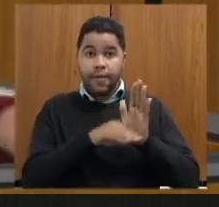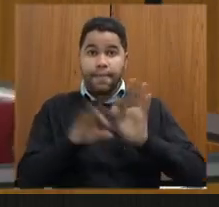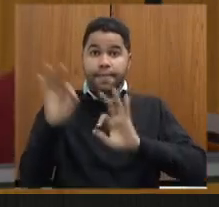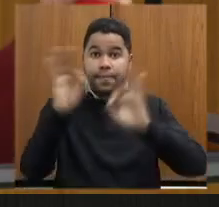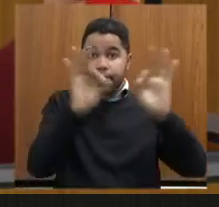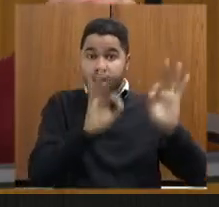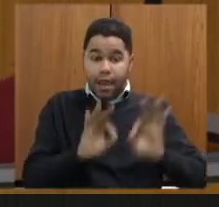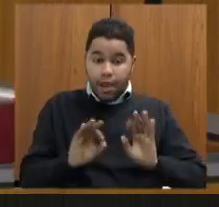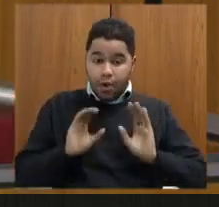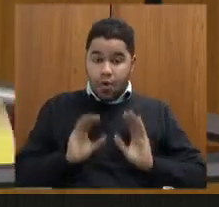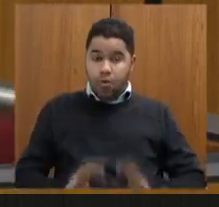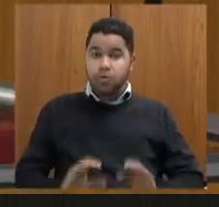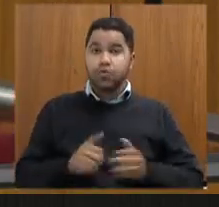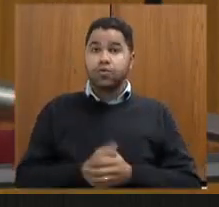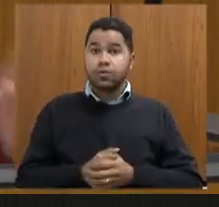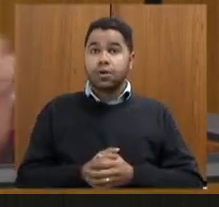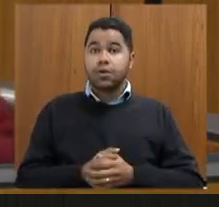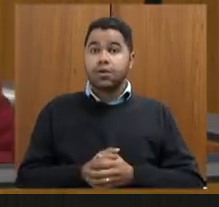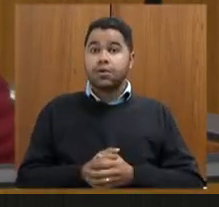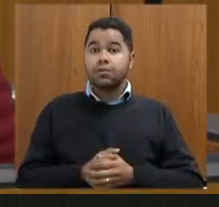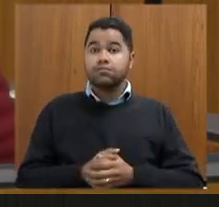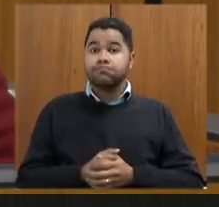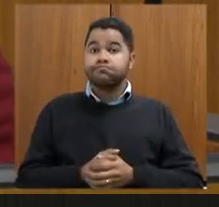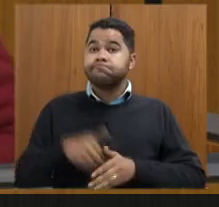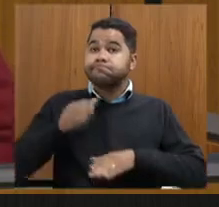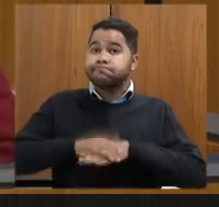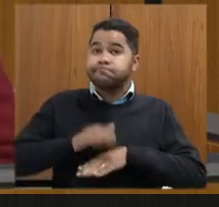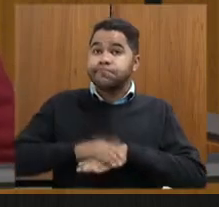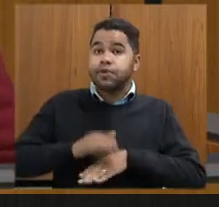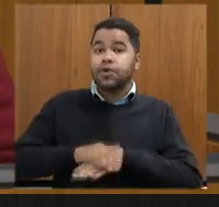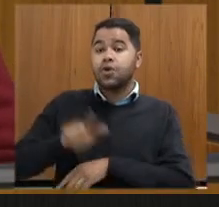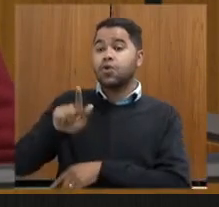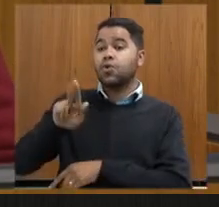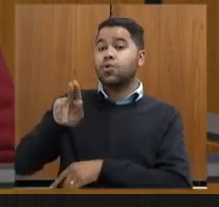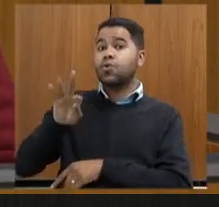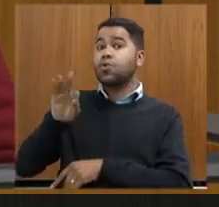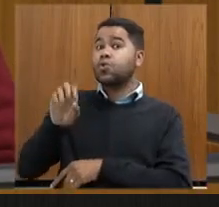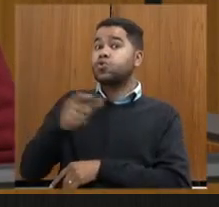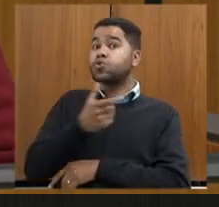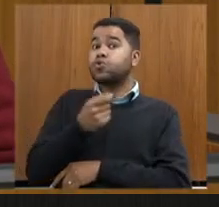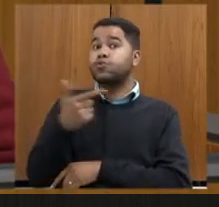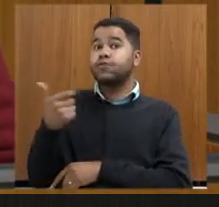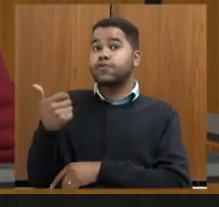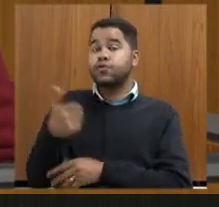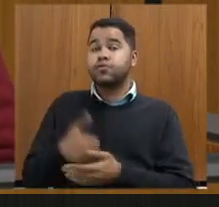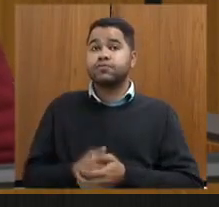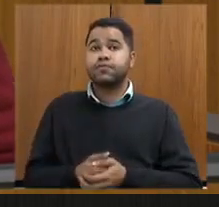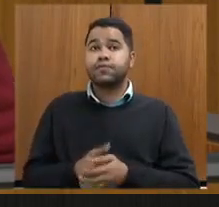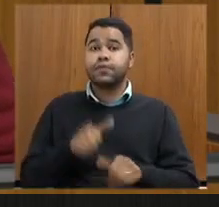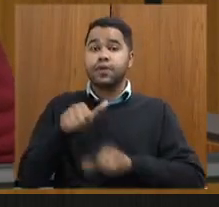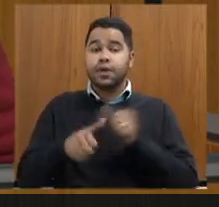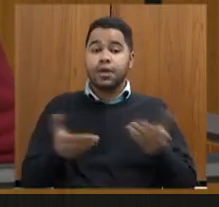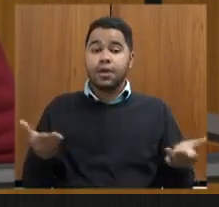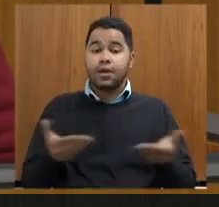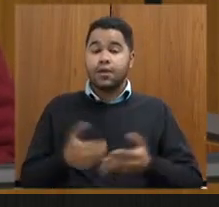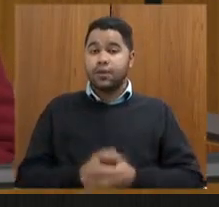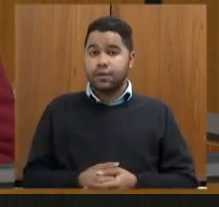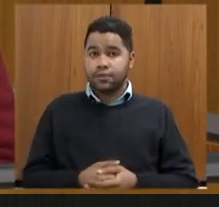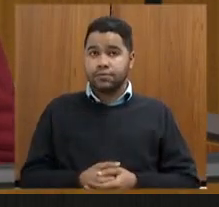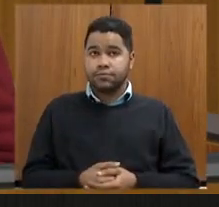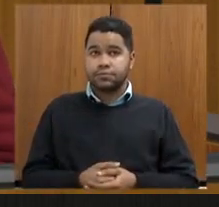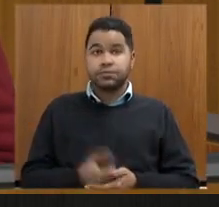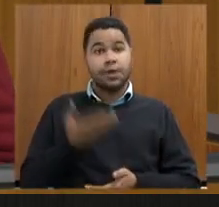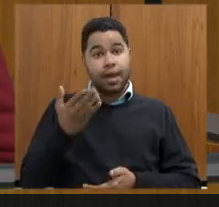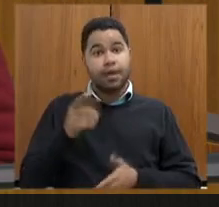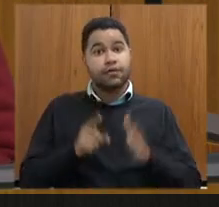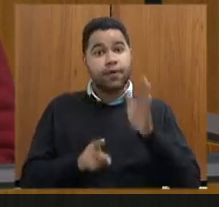de conduta foi feito com a GUT em 2021 e renovado agora essa